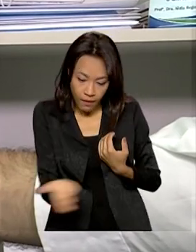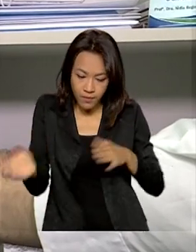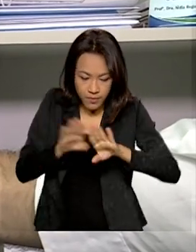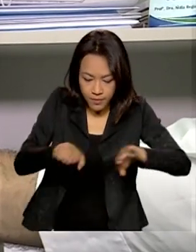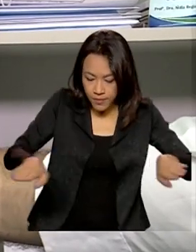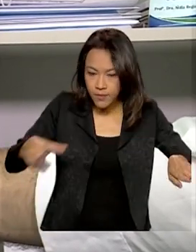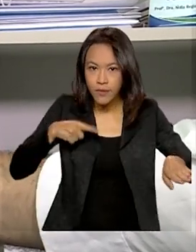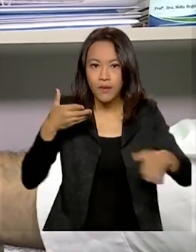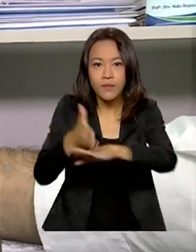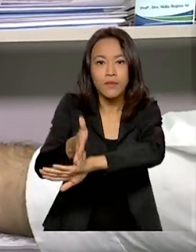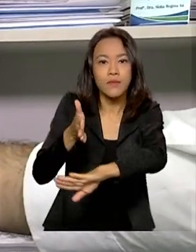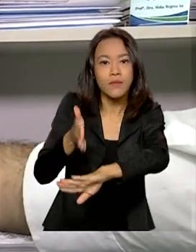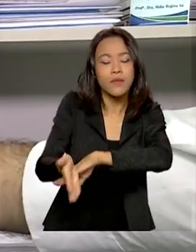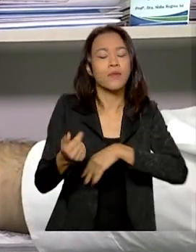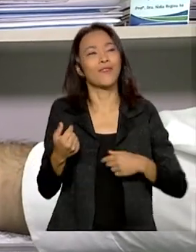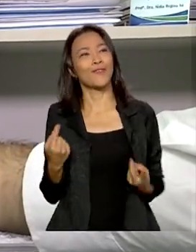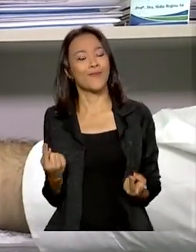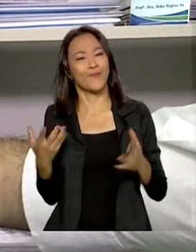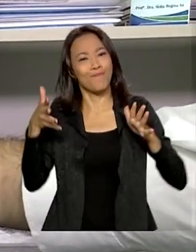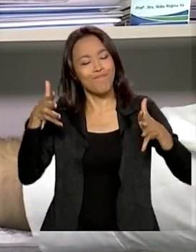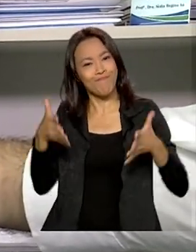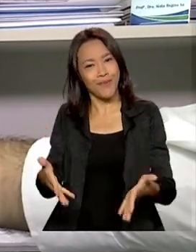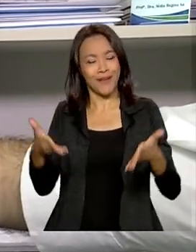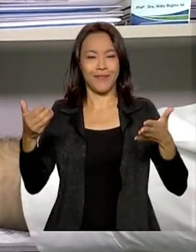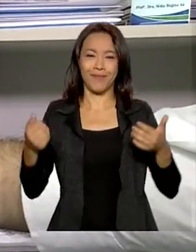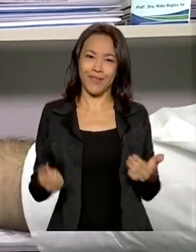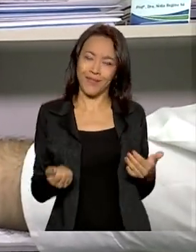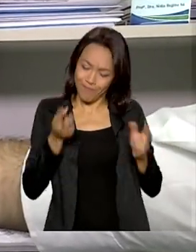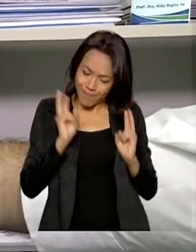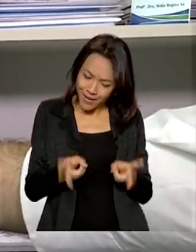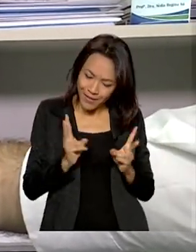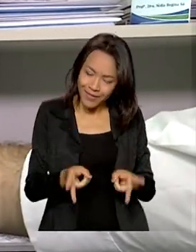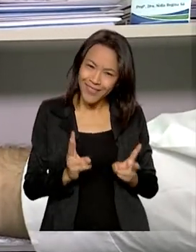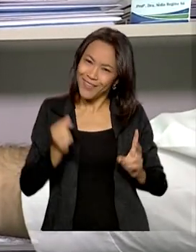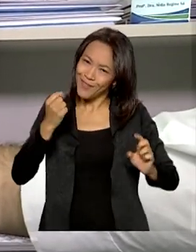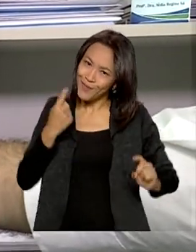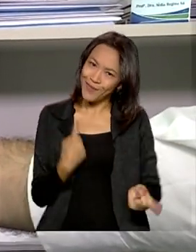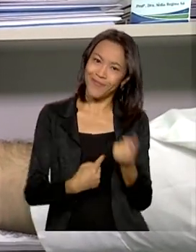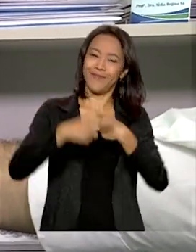tenham acesso, participação, a permanência e o sucesso acadêmico.